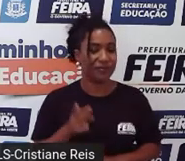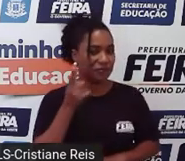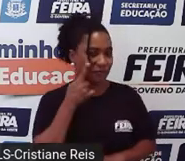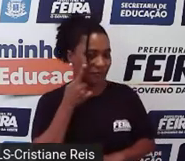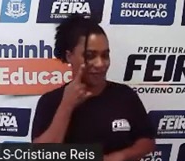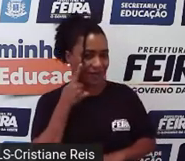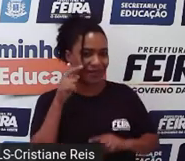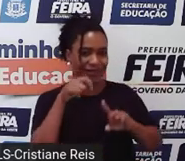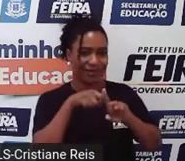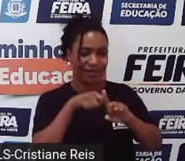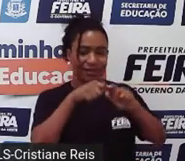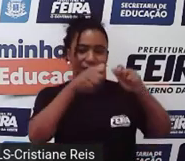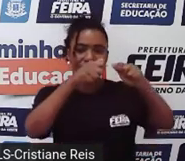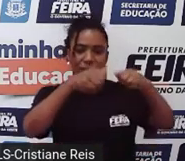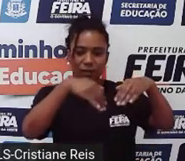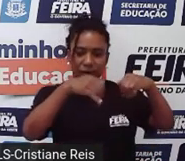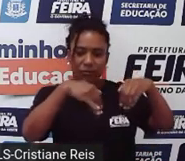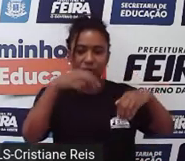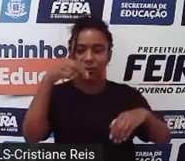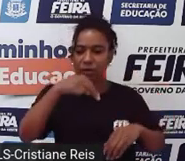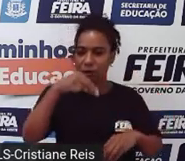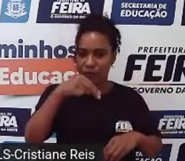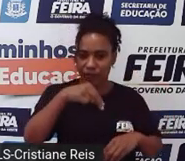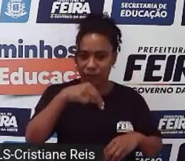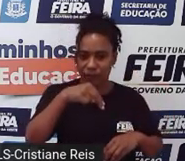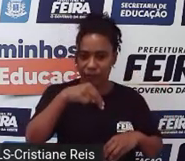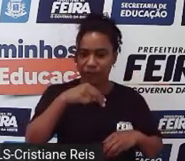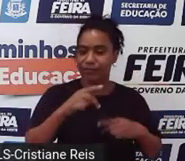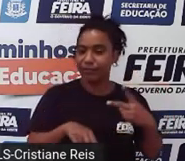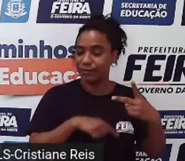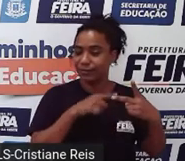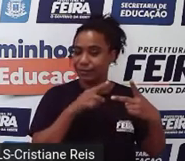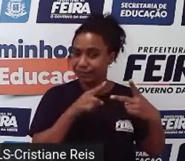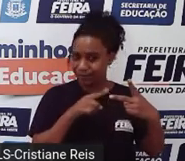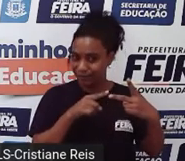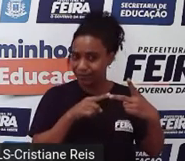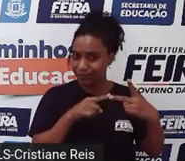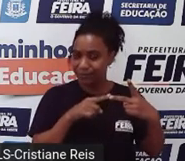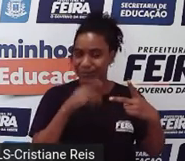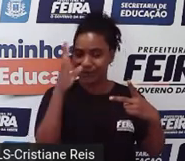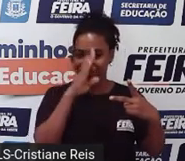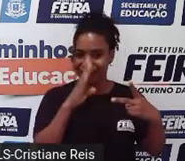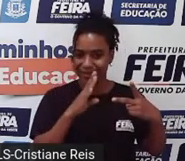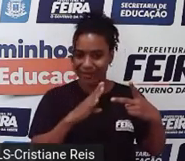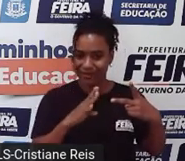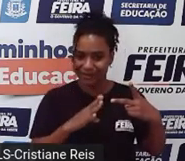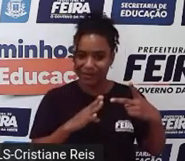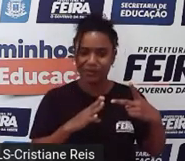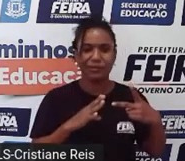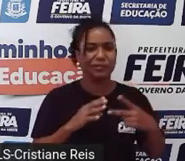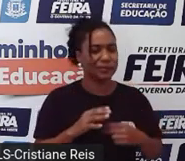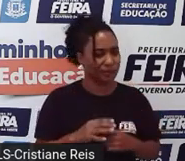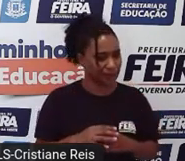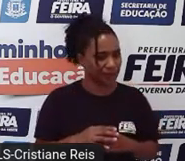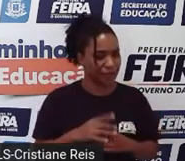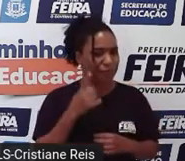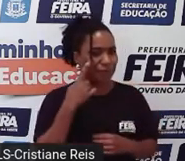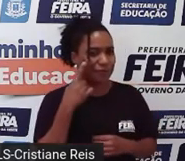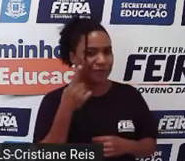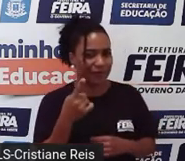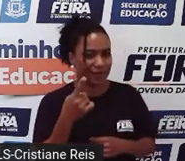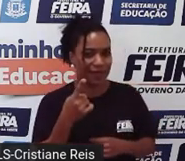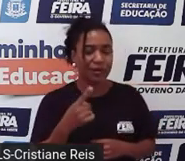It runs from March to June. Então, vejam que a estação outono,